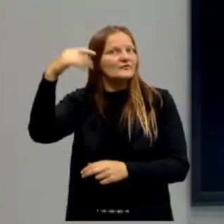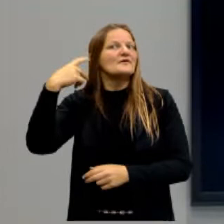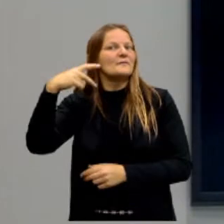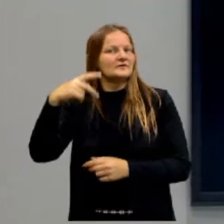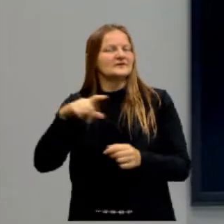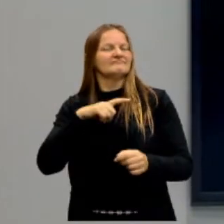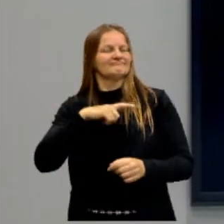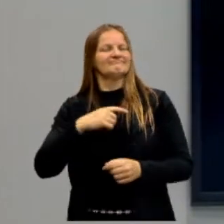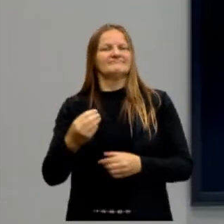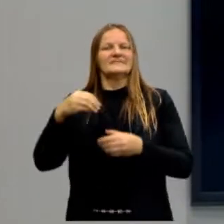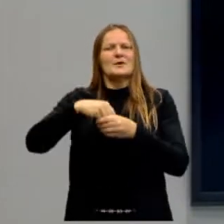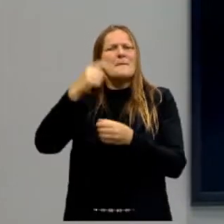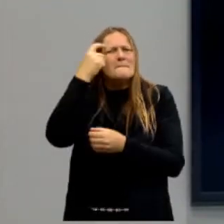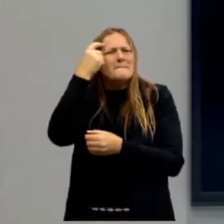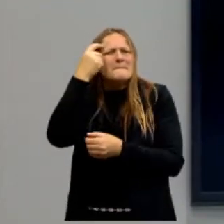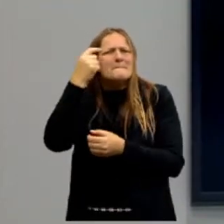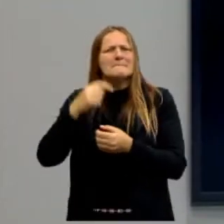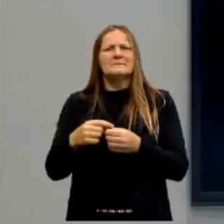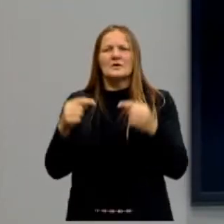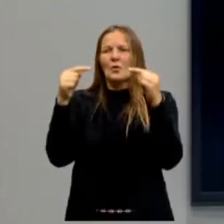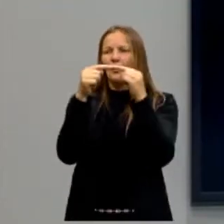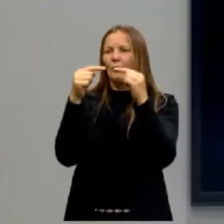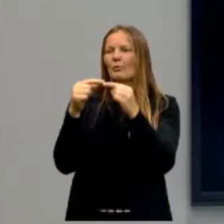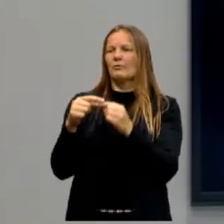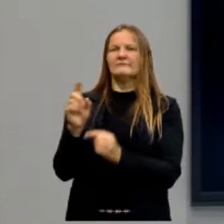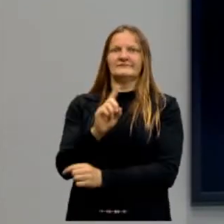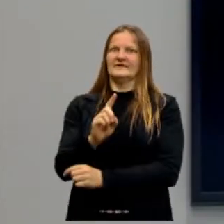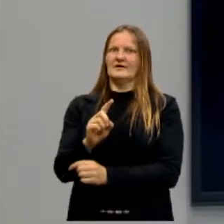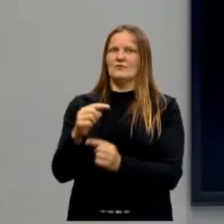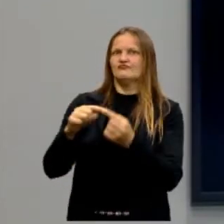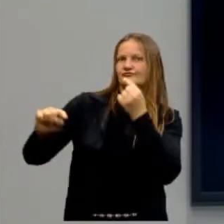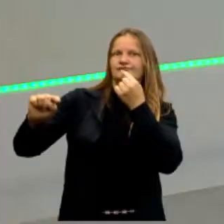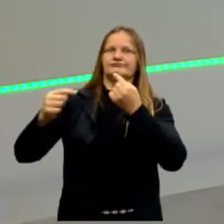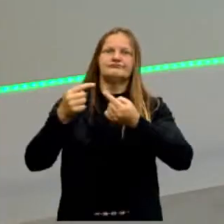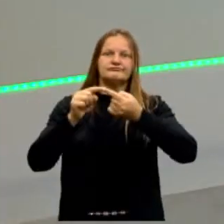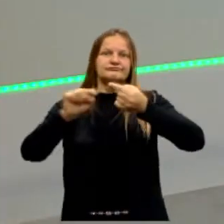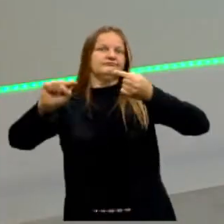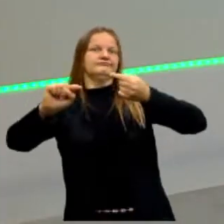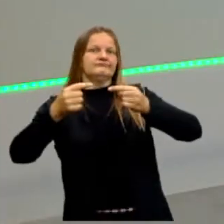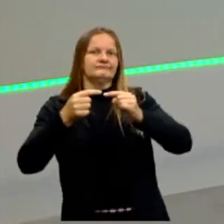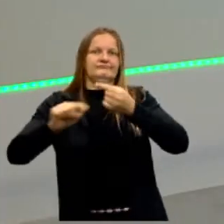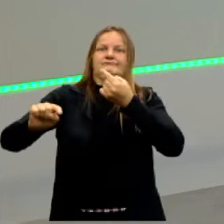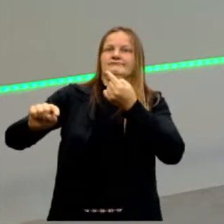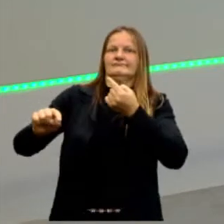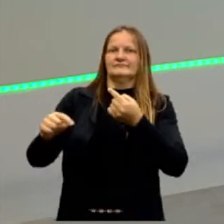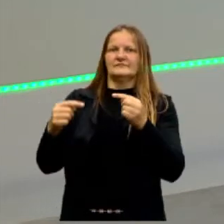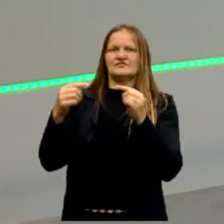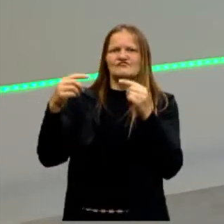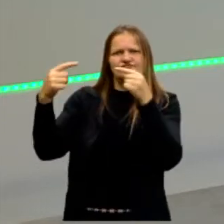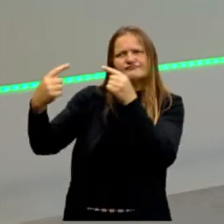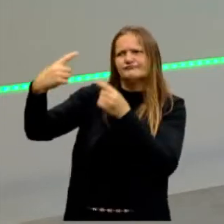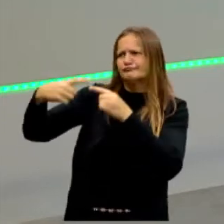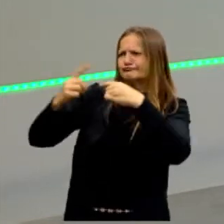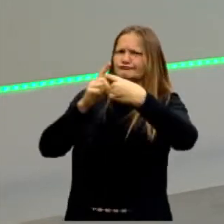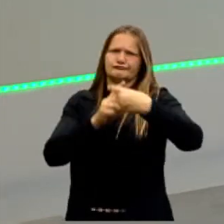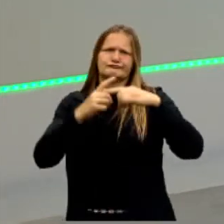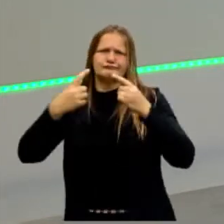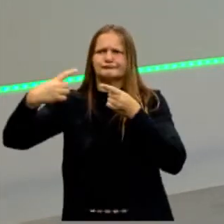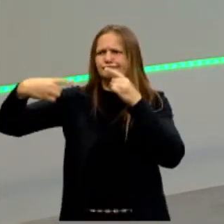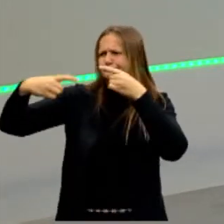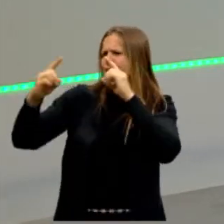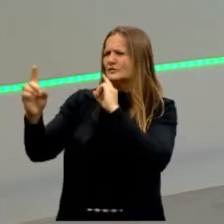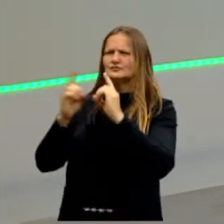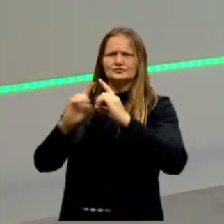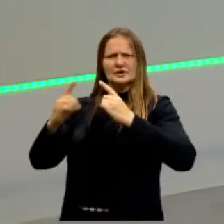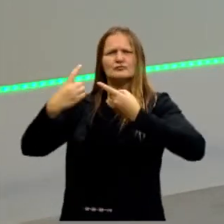Vários pensadores, nem todos concordaram uns com os outros. Você vai ter aí pensadores que vão discordar de outros